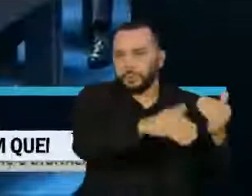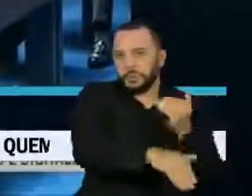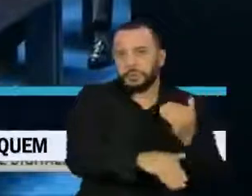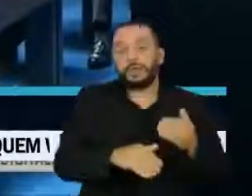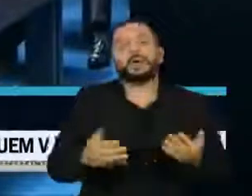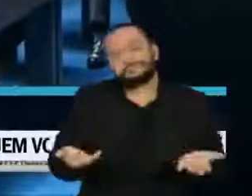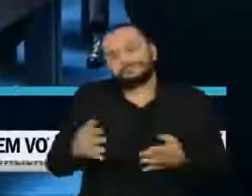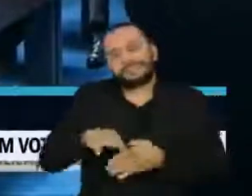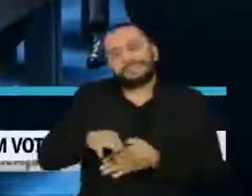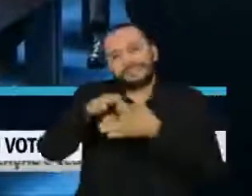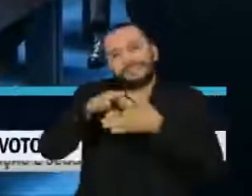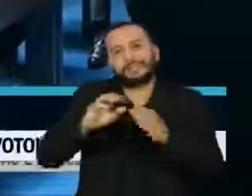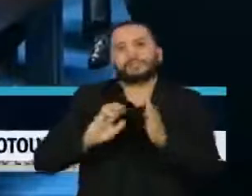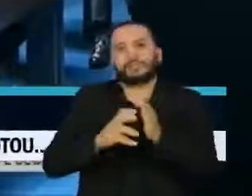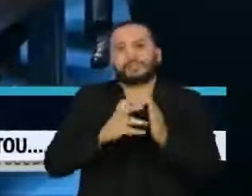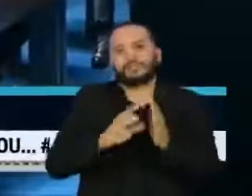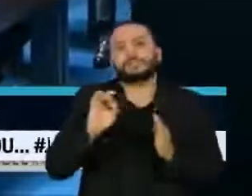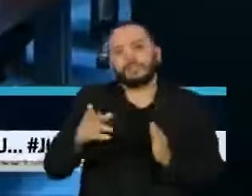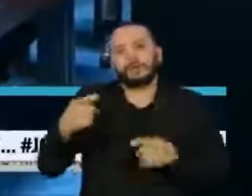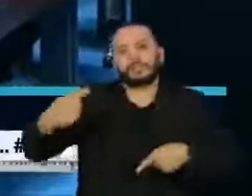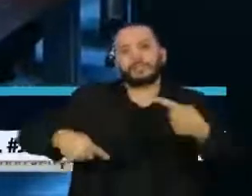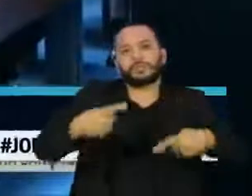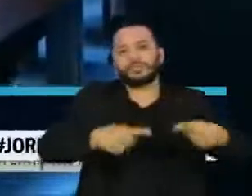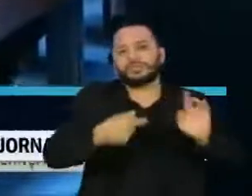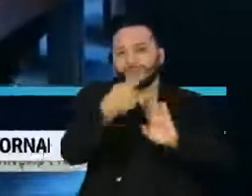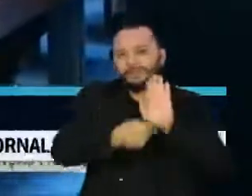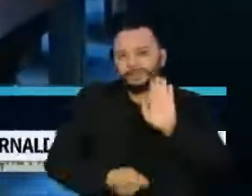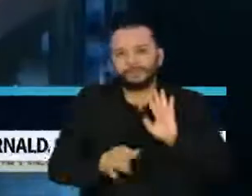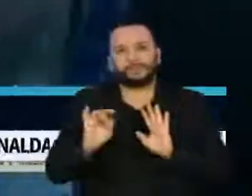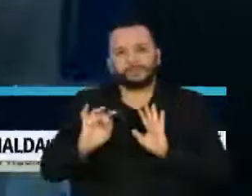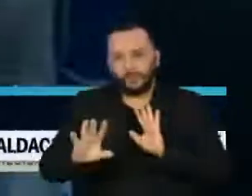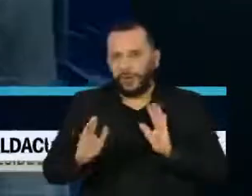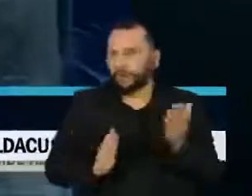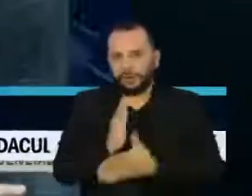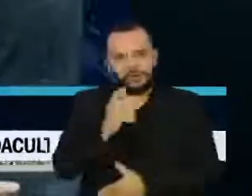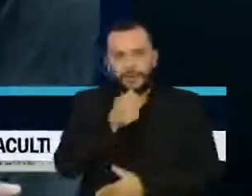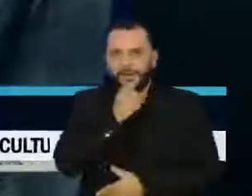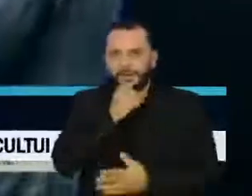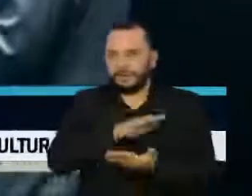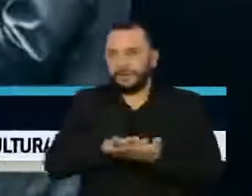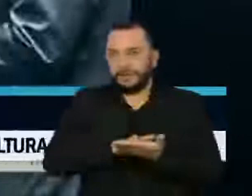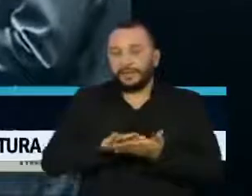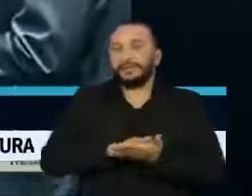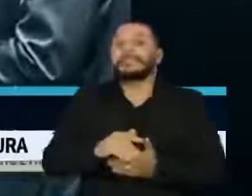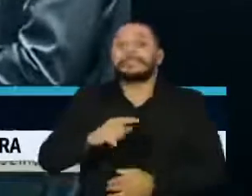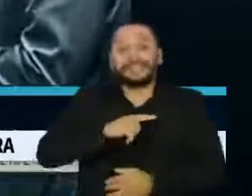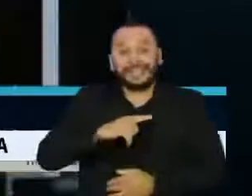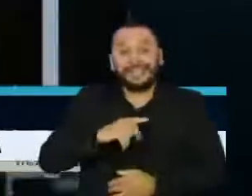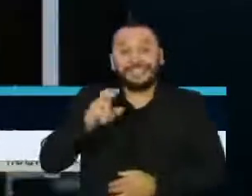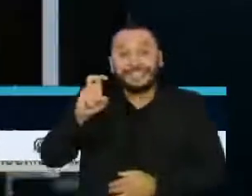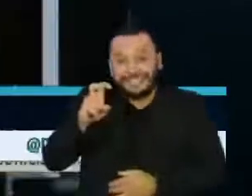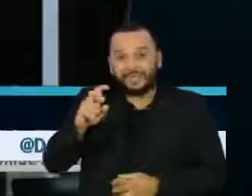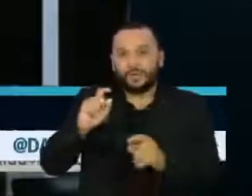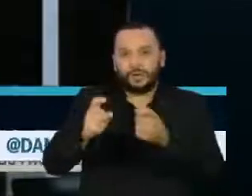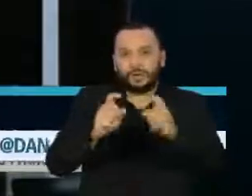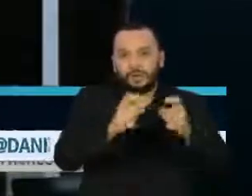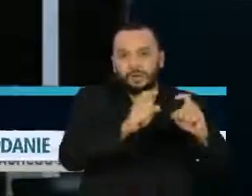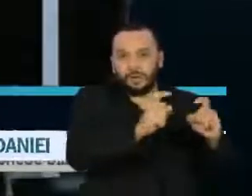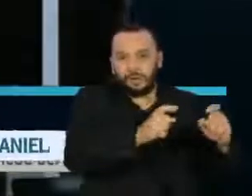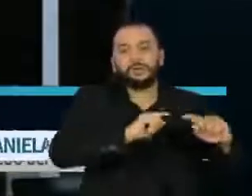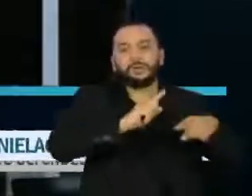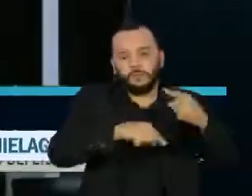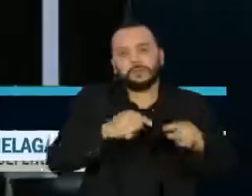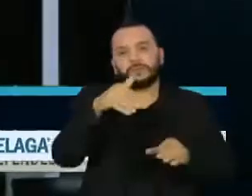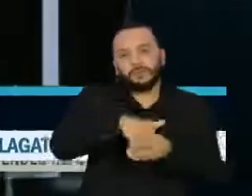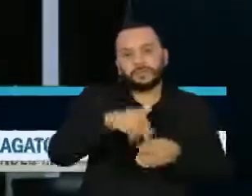partidários decidiram somente discutir o texto. Desta maneira, iniciou-se o prazo de cinco sessões deliberativas antes da votação em